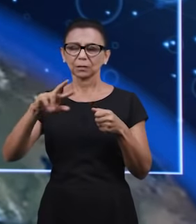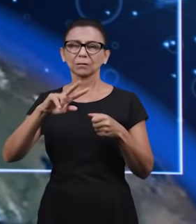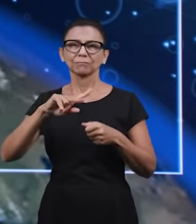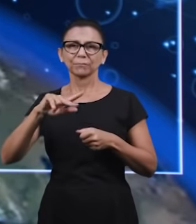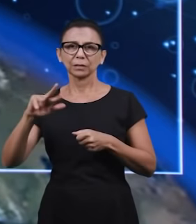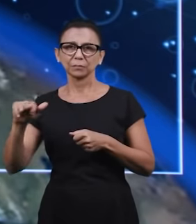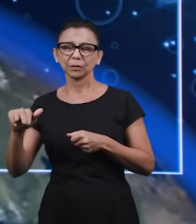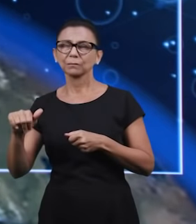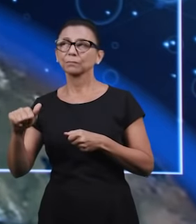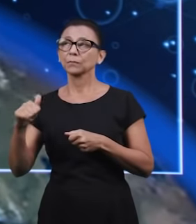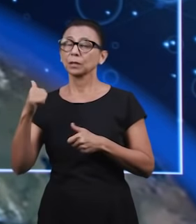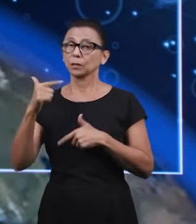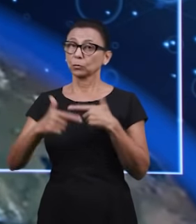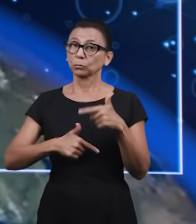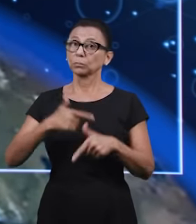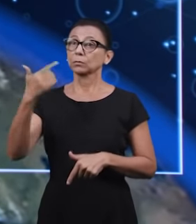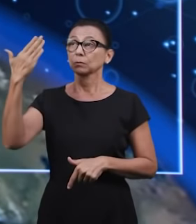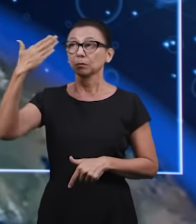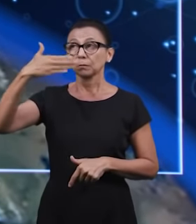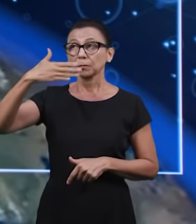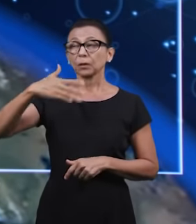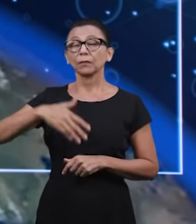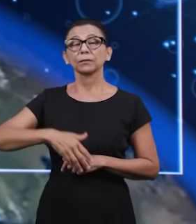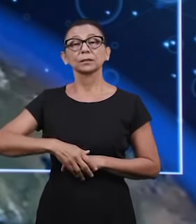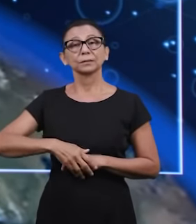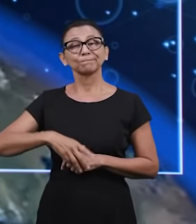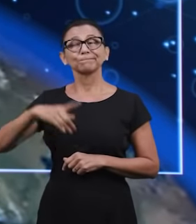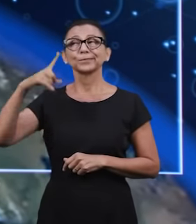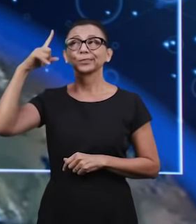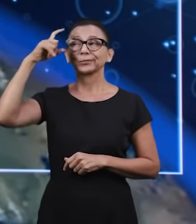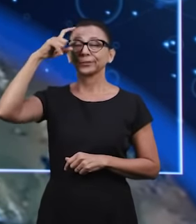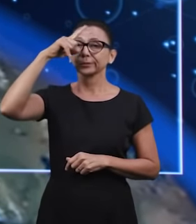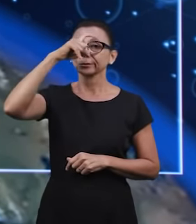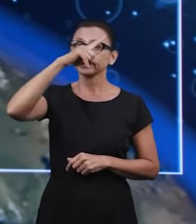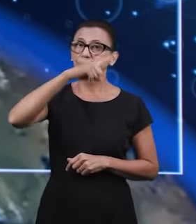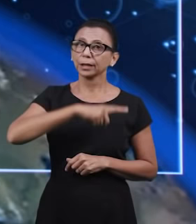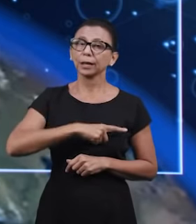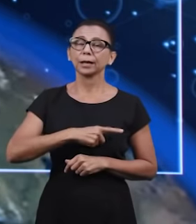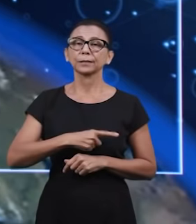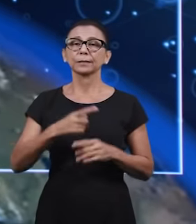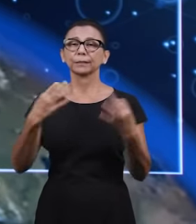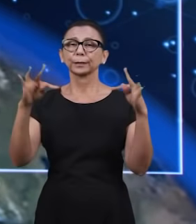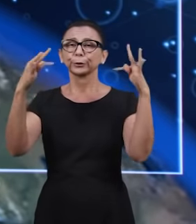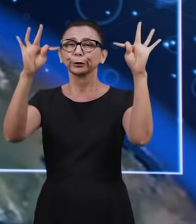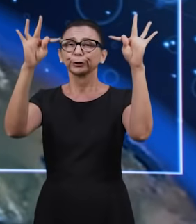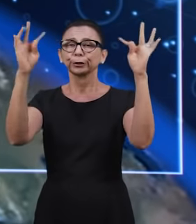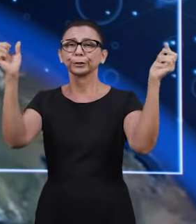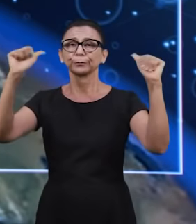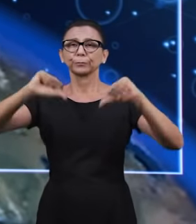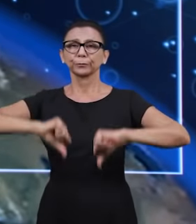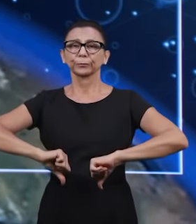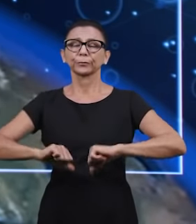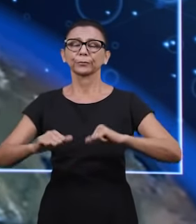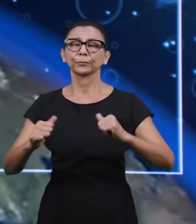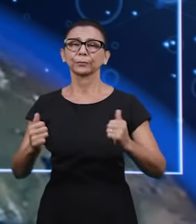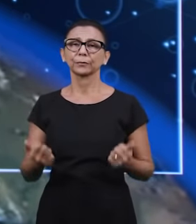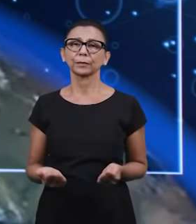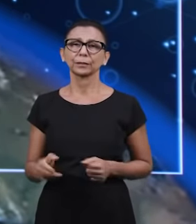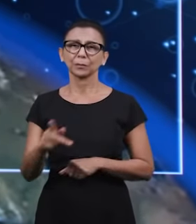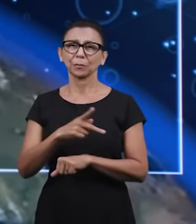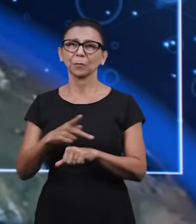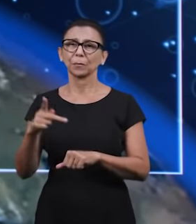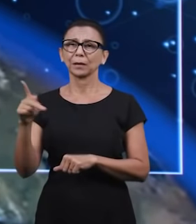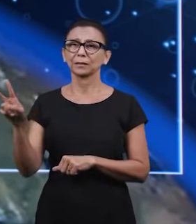irmãos as lutas e provas que tem enfrentado as dificuldades muitas vezes a tecnologia as dificuldades no país